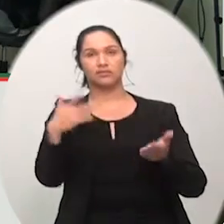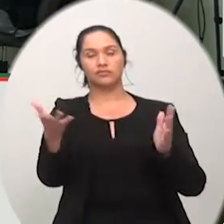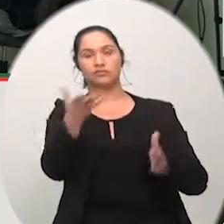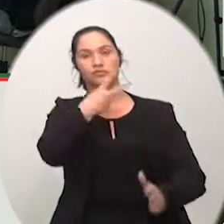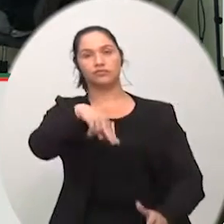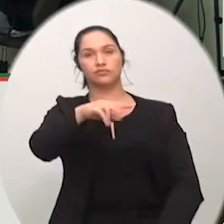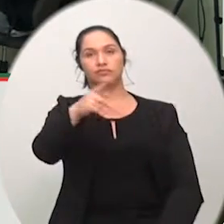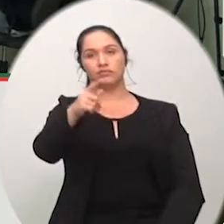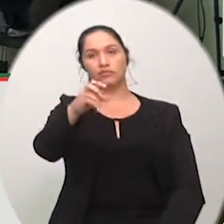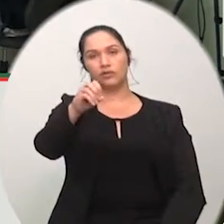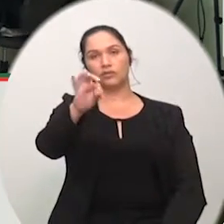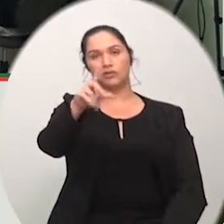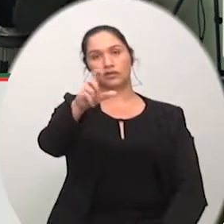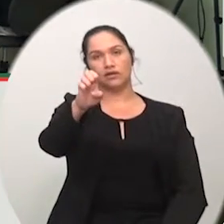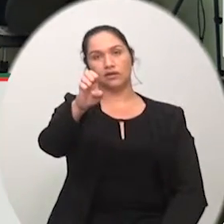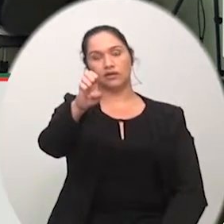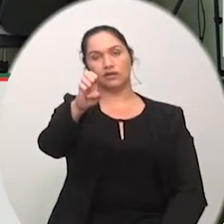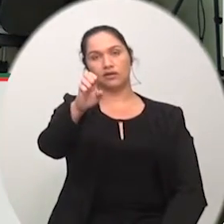Potelec